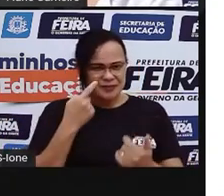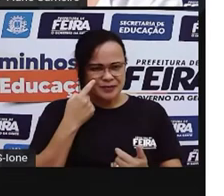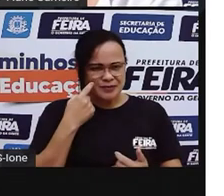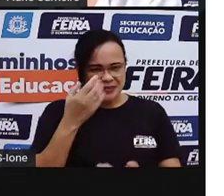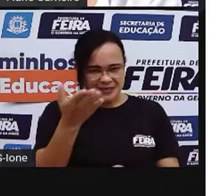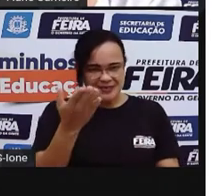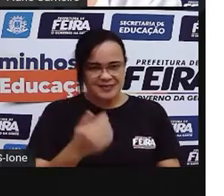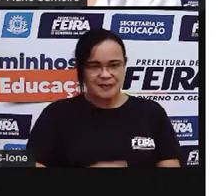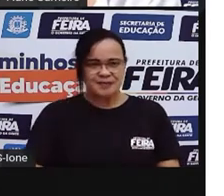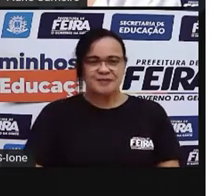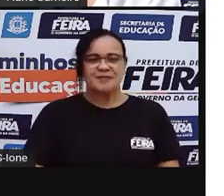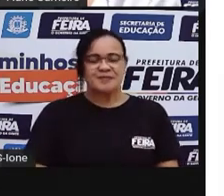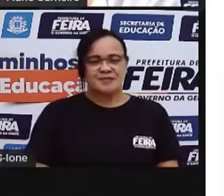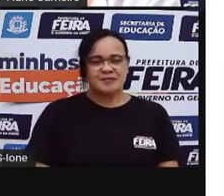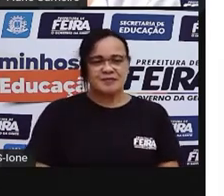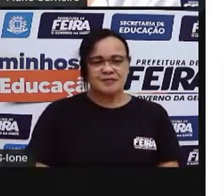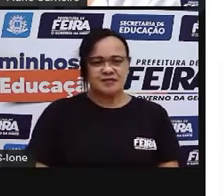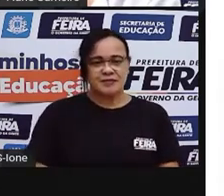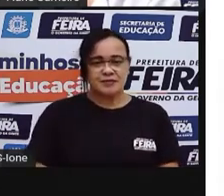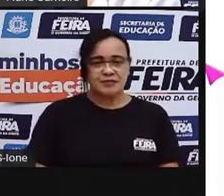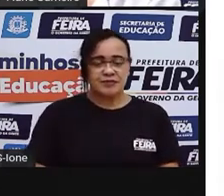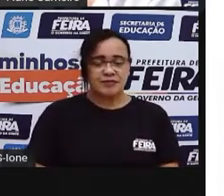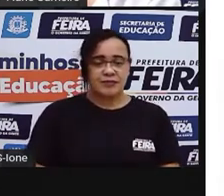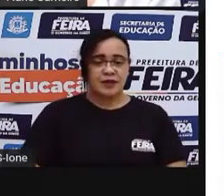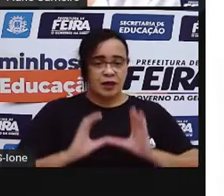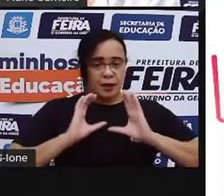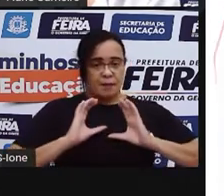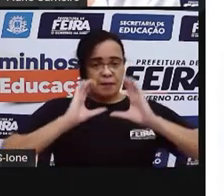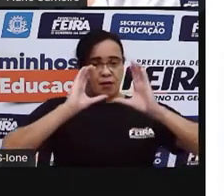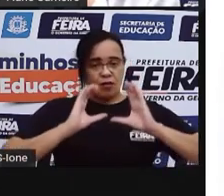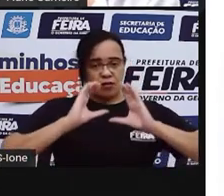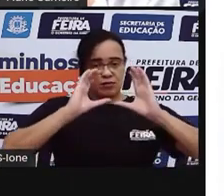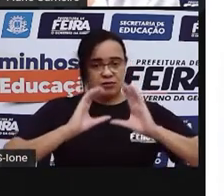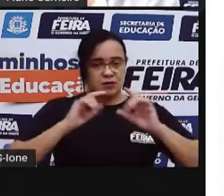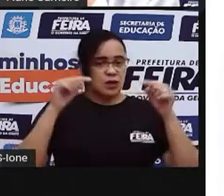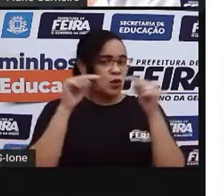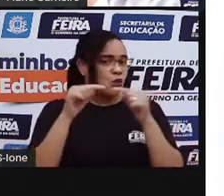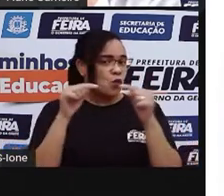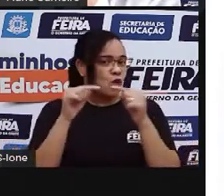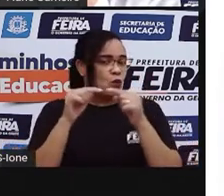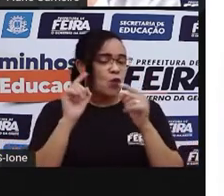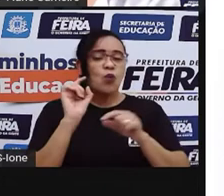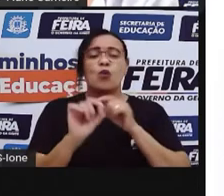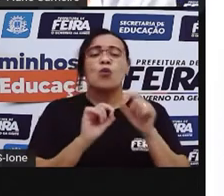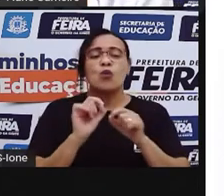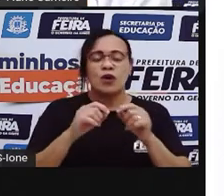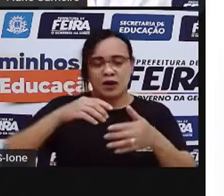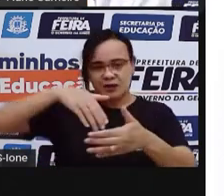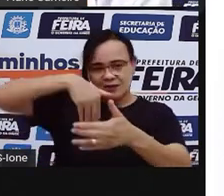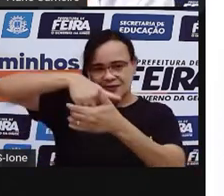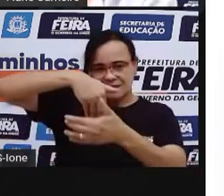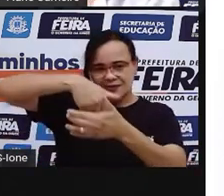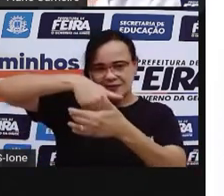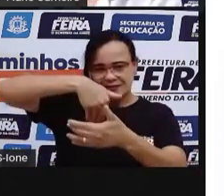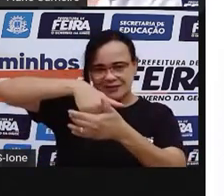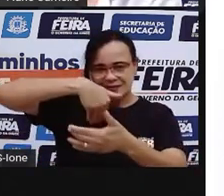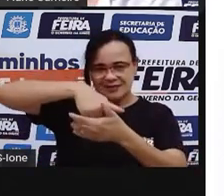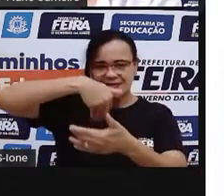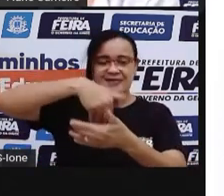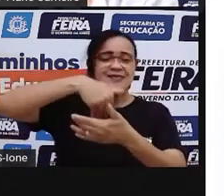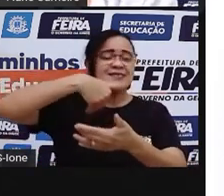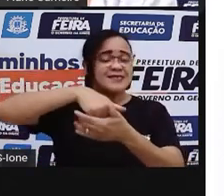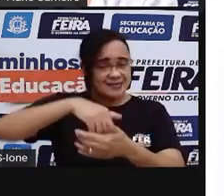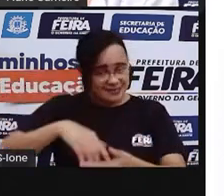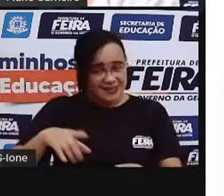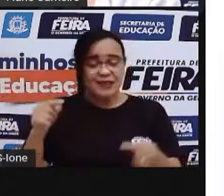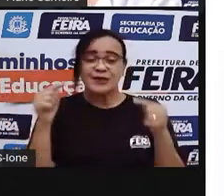lá, ó. Tem a bola de... Que bola é essa aqui? Quem conhece é a bola de futebol, né? A gente vê